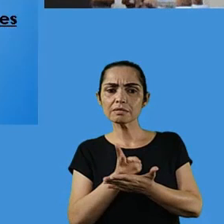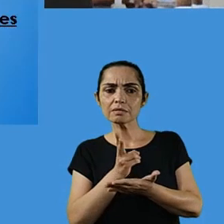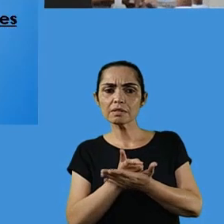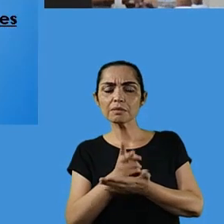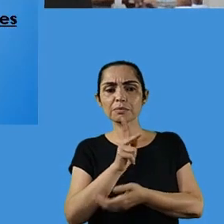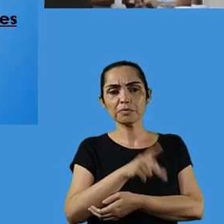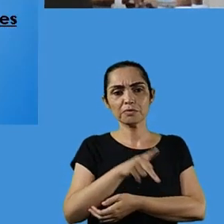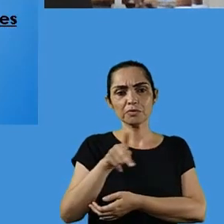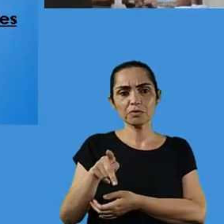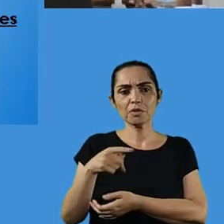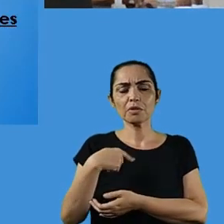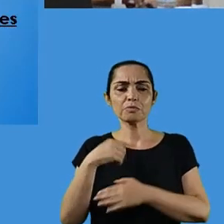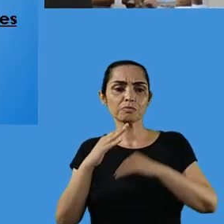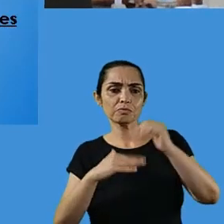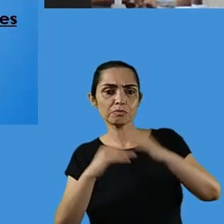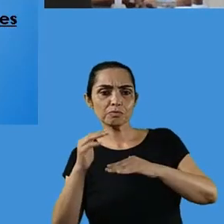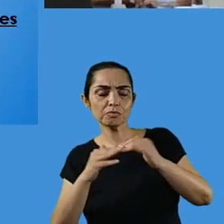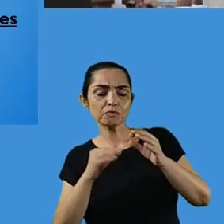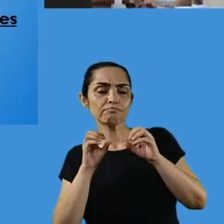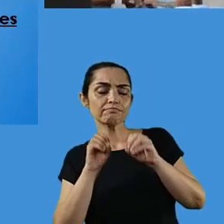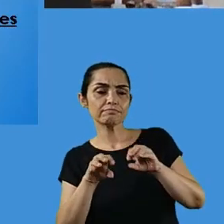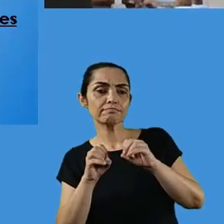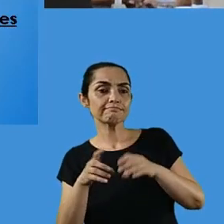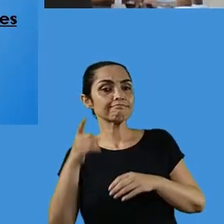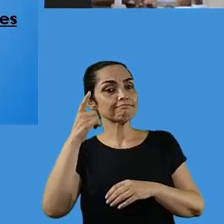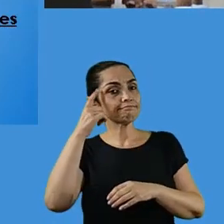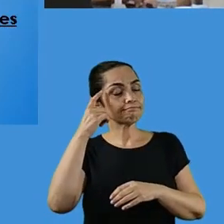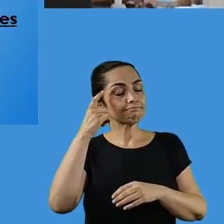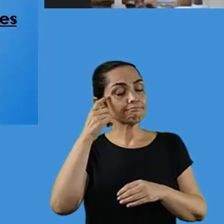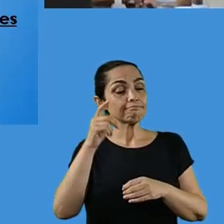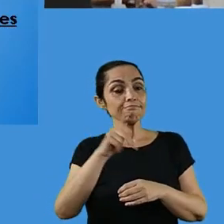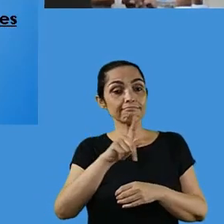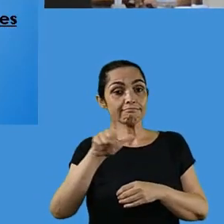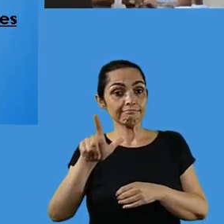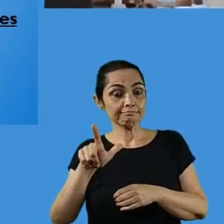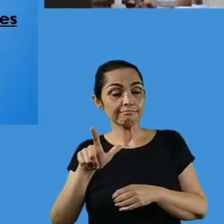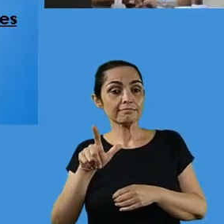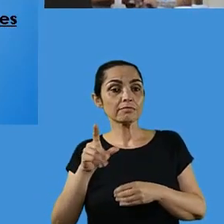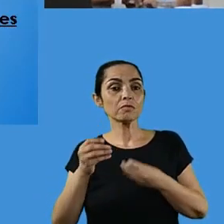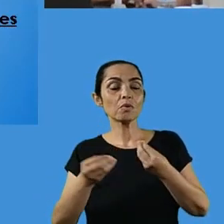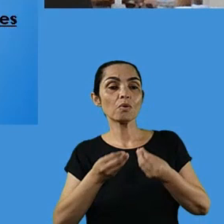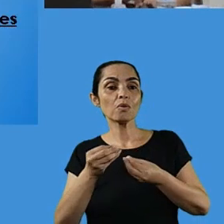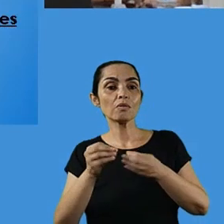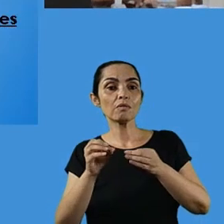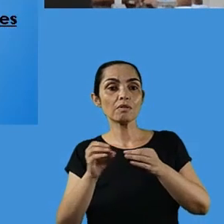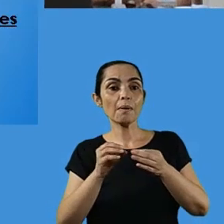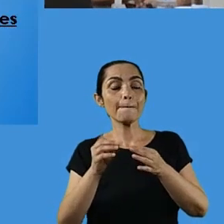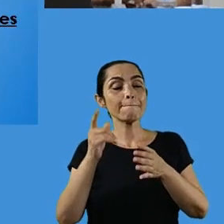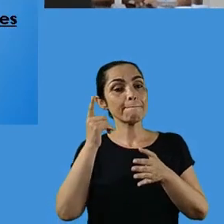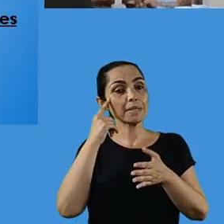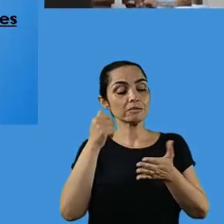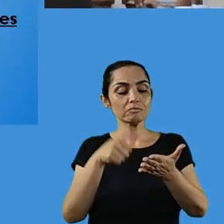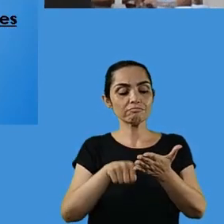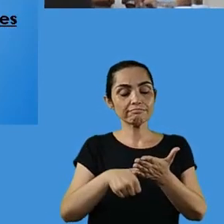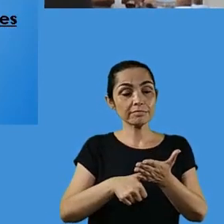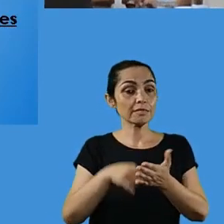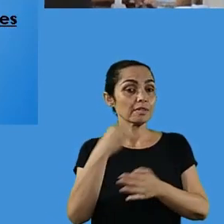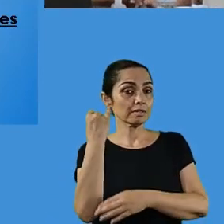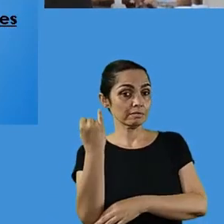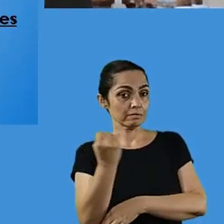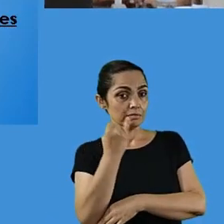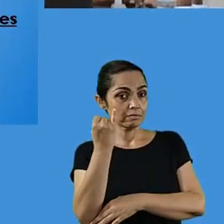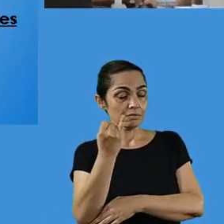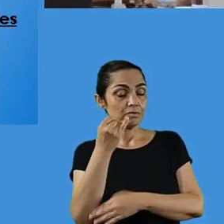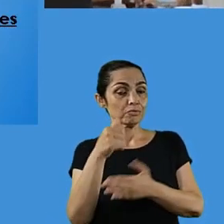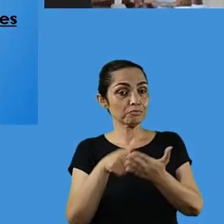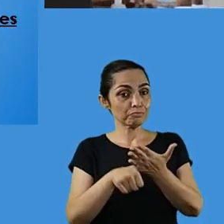ele é aquilo que eu já disse anteriormente, registrar minha trajetória. É ele que vai me dar condições de saber o que eu fiz de diferente